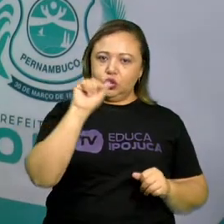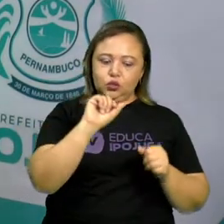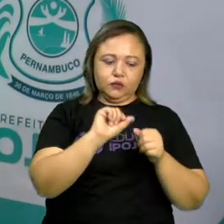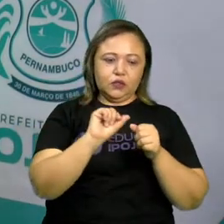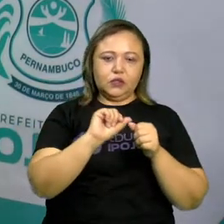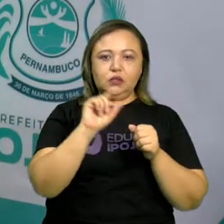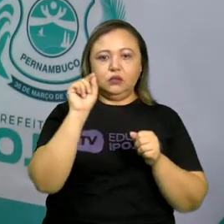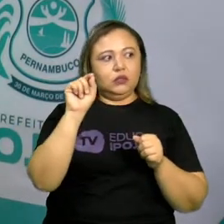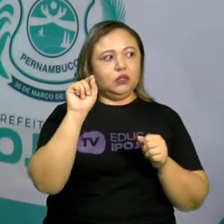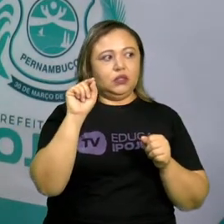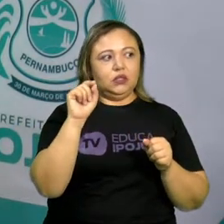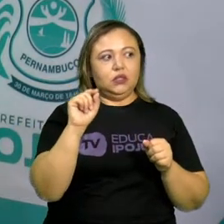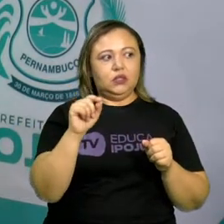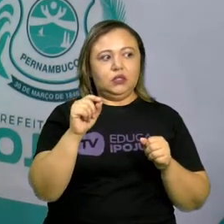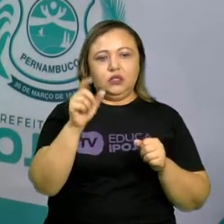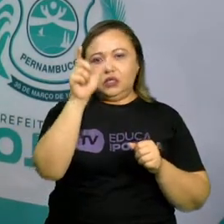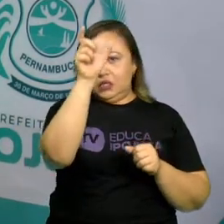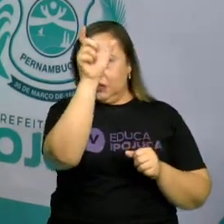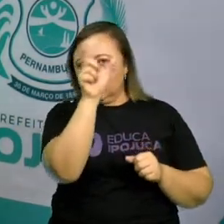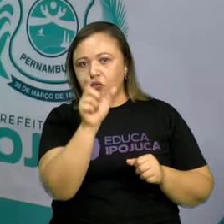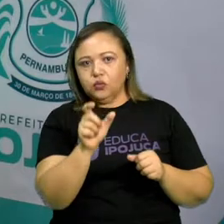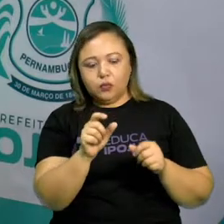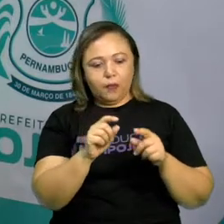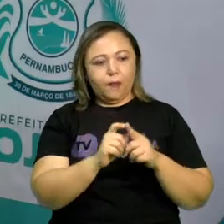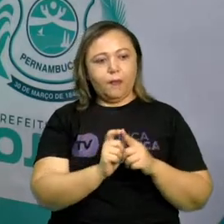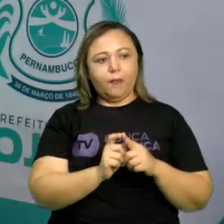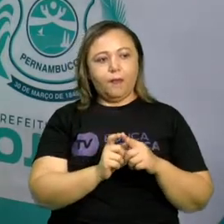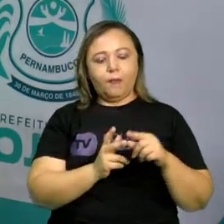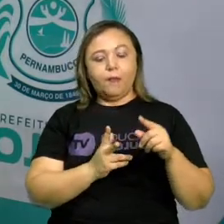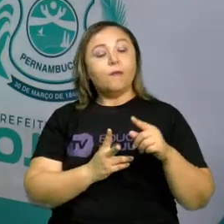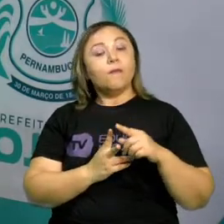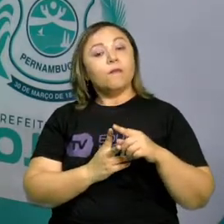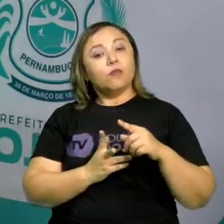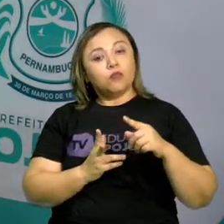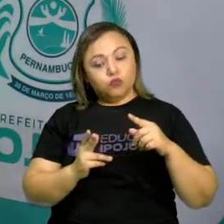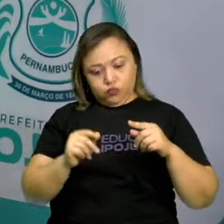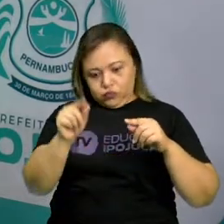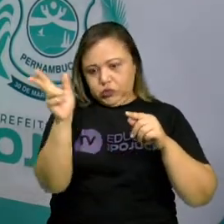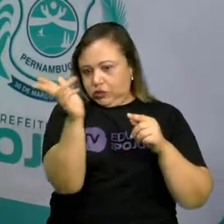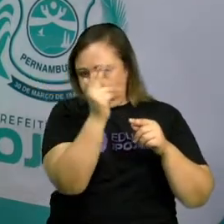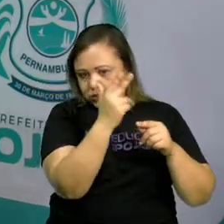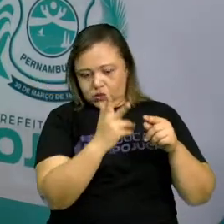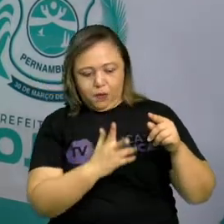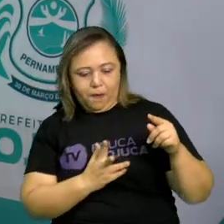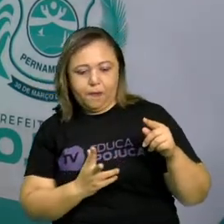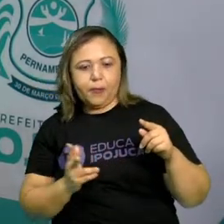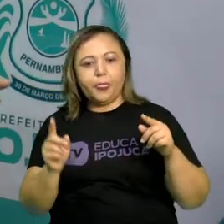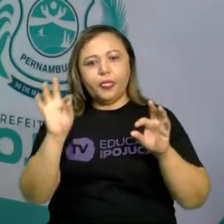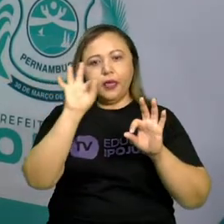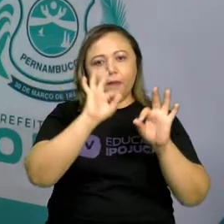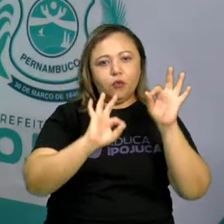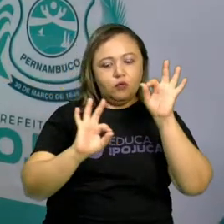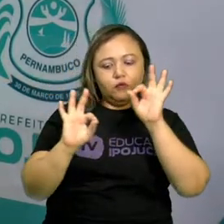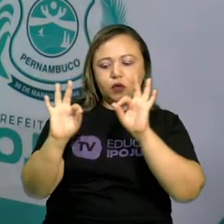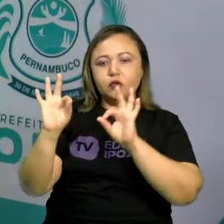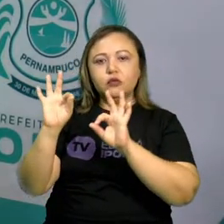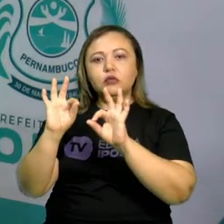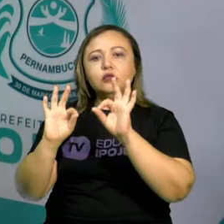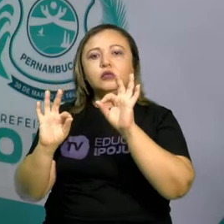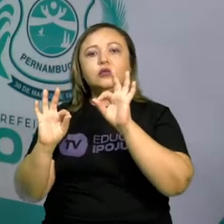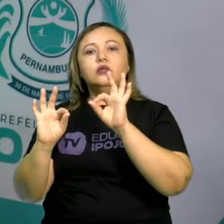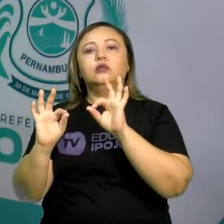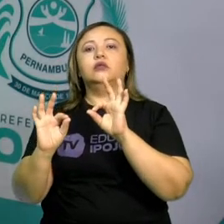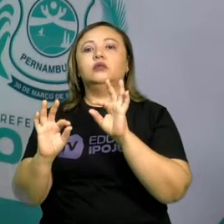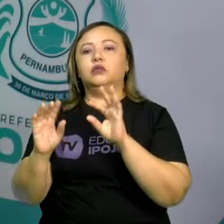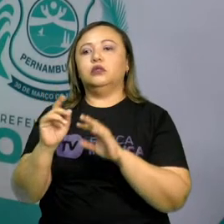essas formas num papelão. E ir montando os desenhos. Fazendo os